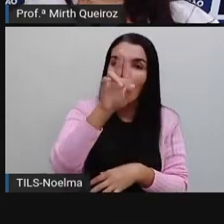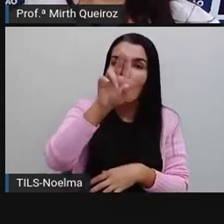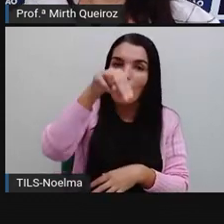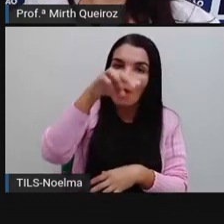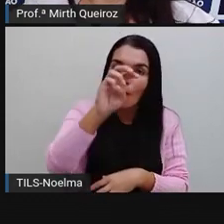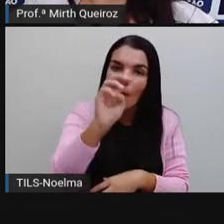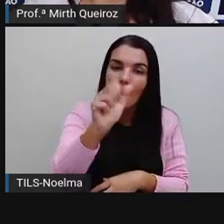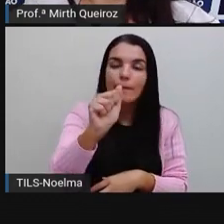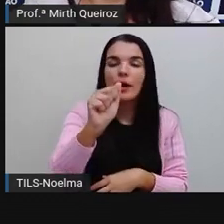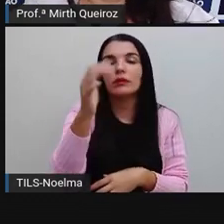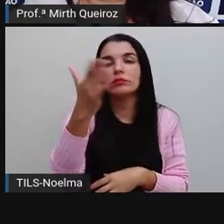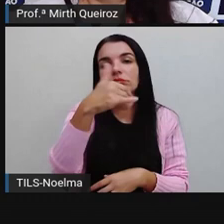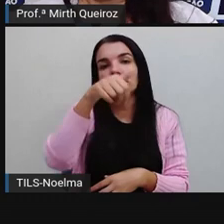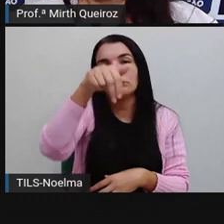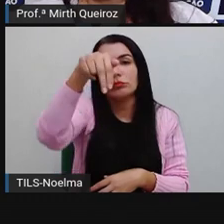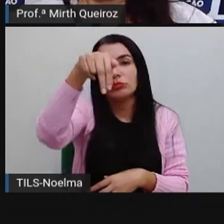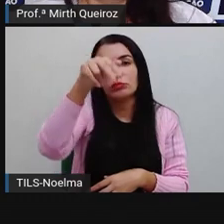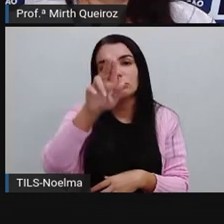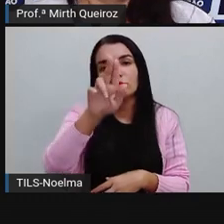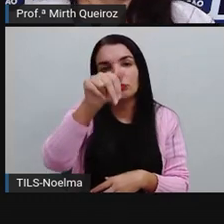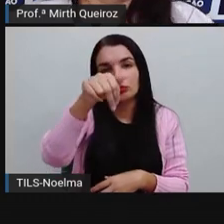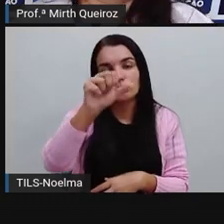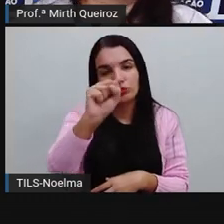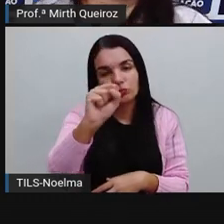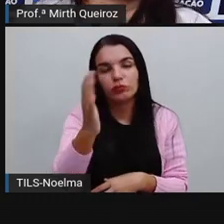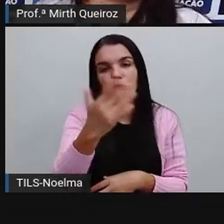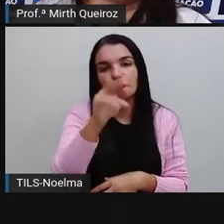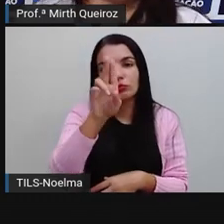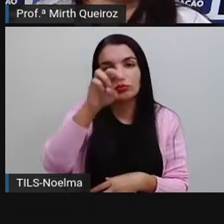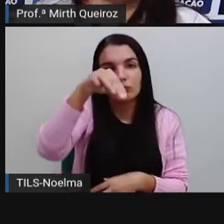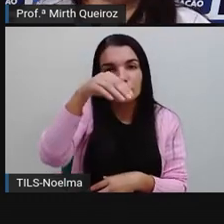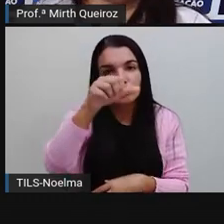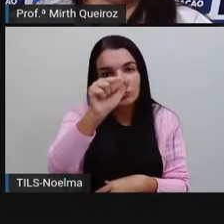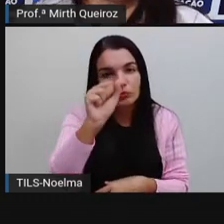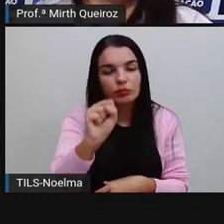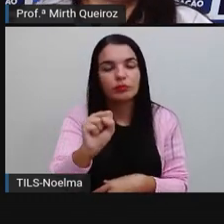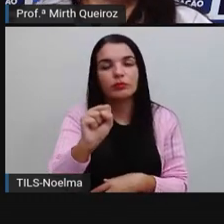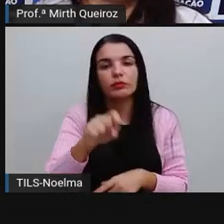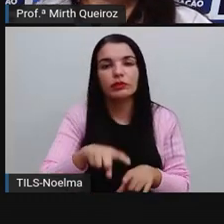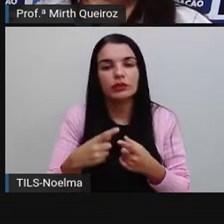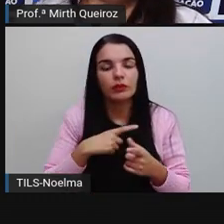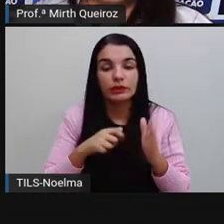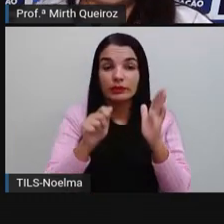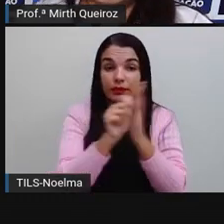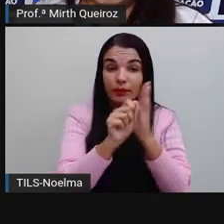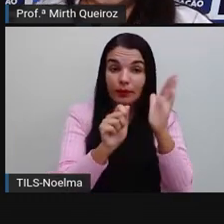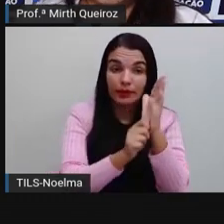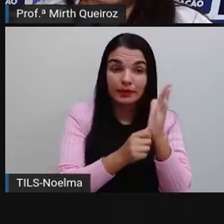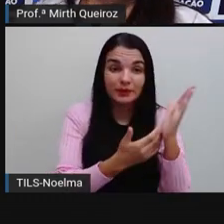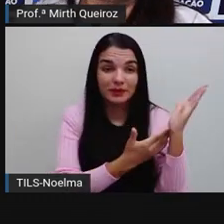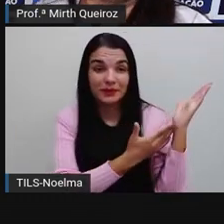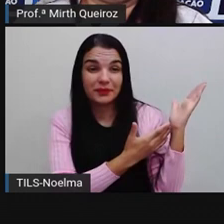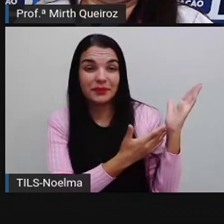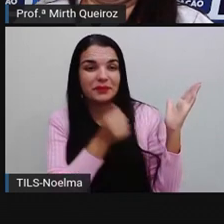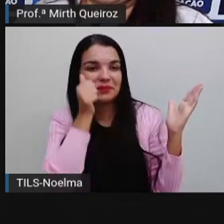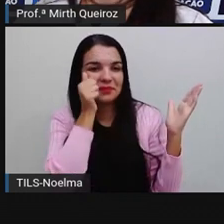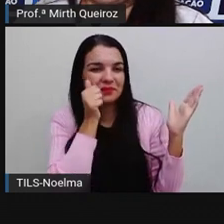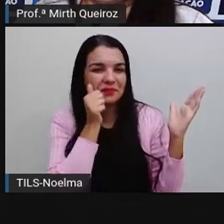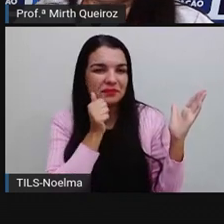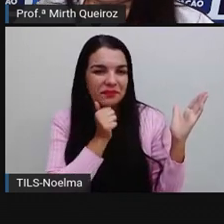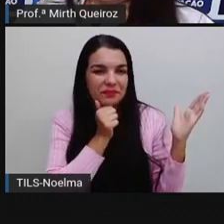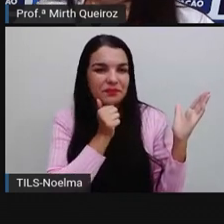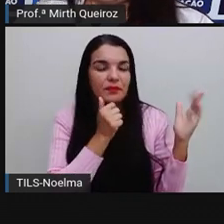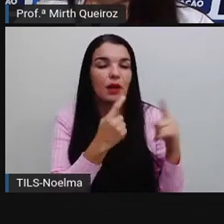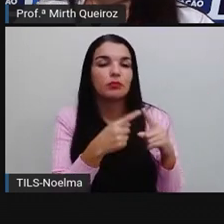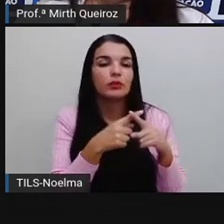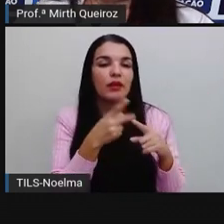uma, uns, umas, certo? Então, nós temos neste caso aí um artigo feminino, né?